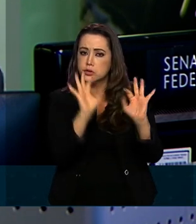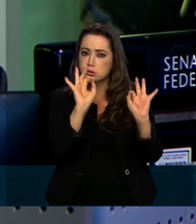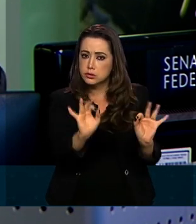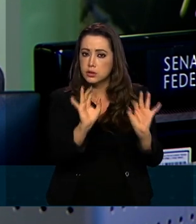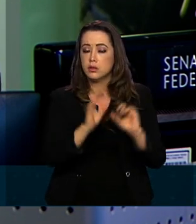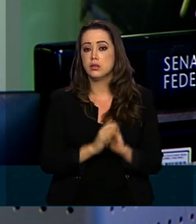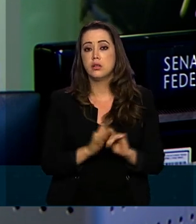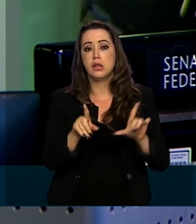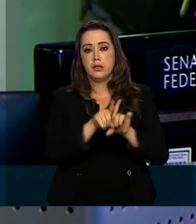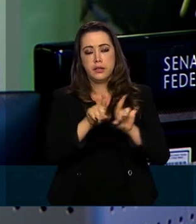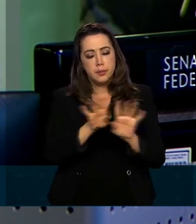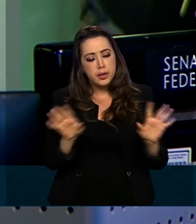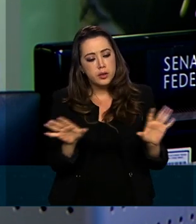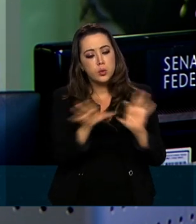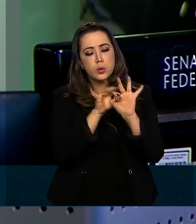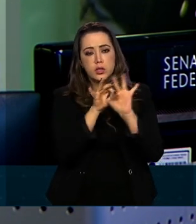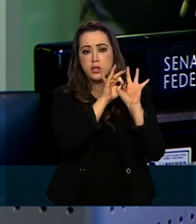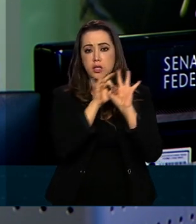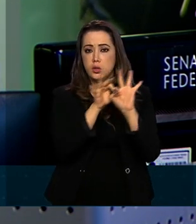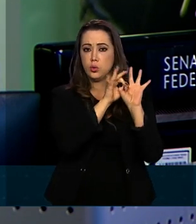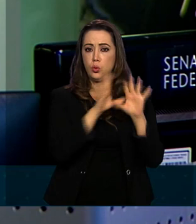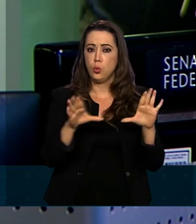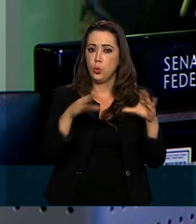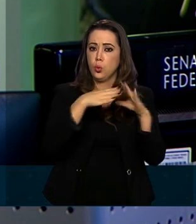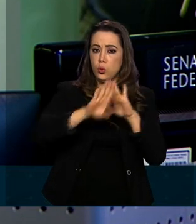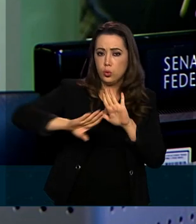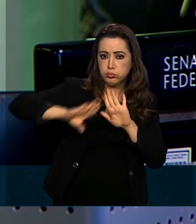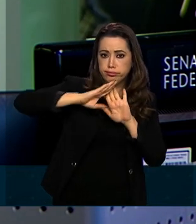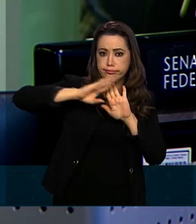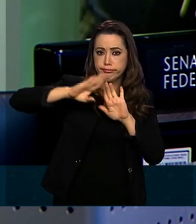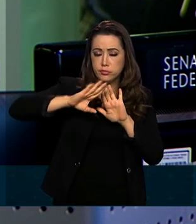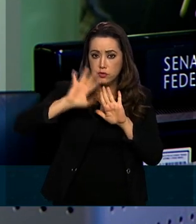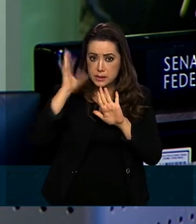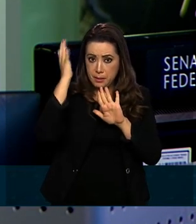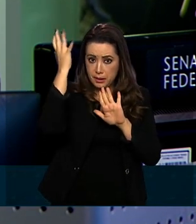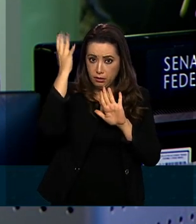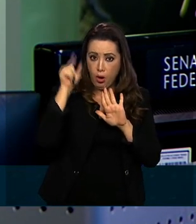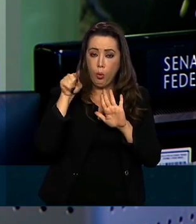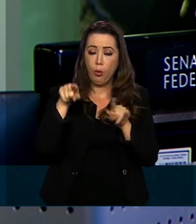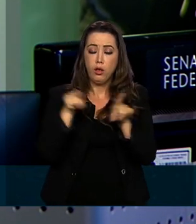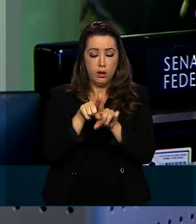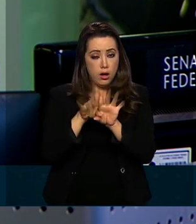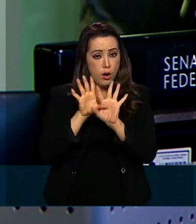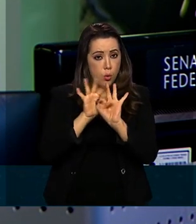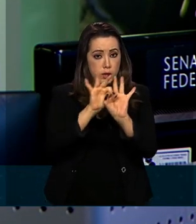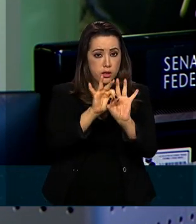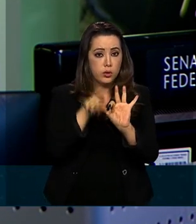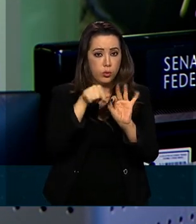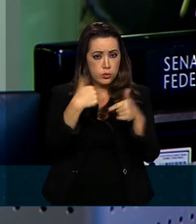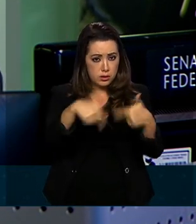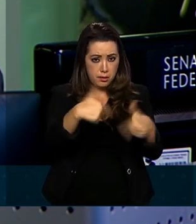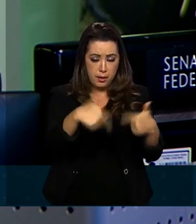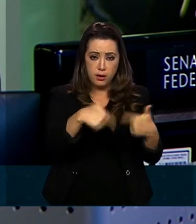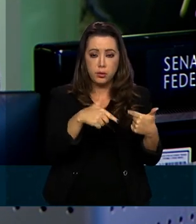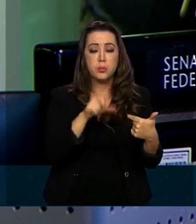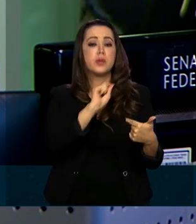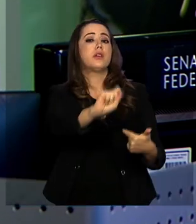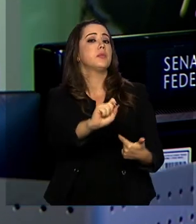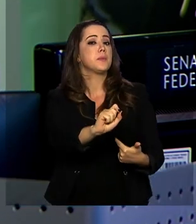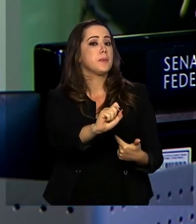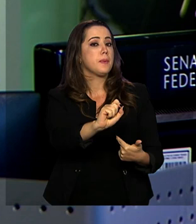e com a presença da Força Nacional de Segurança Ambiental, apoiando esses trabalhos para